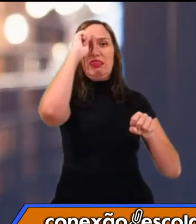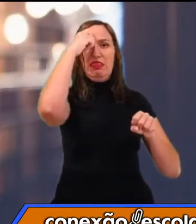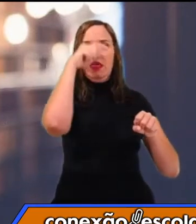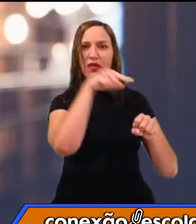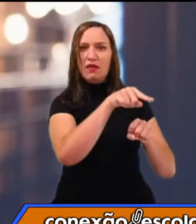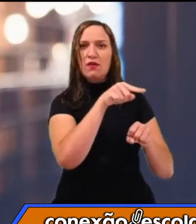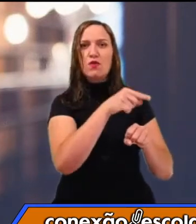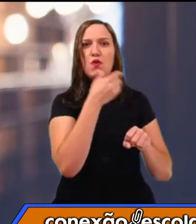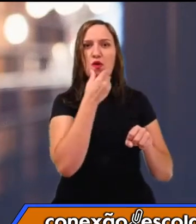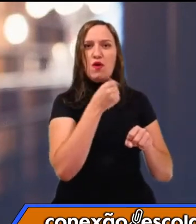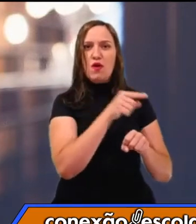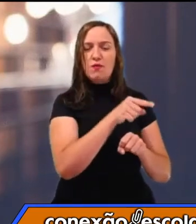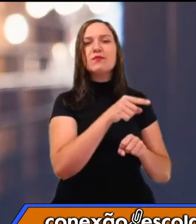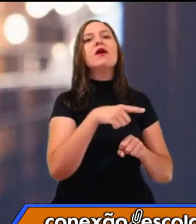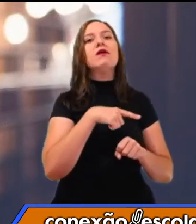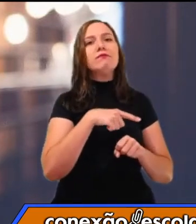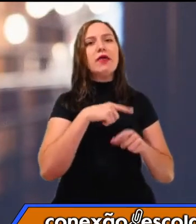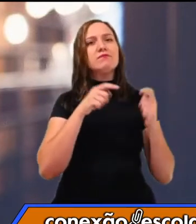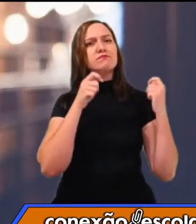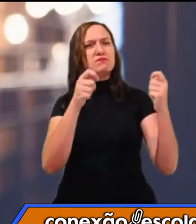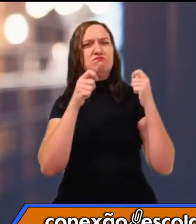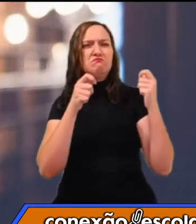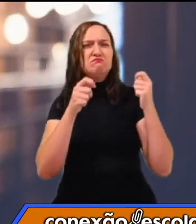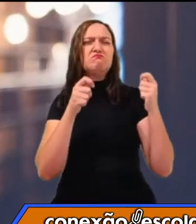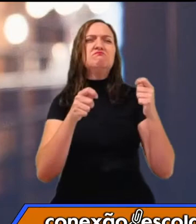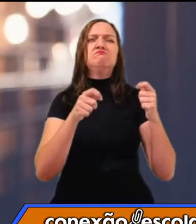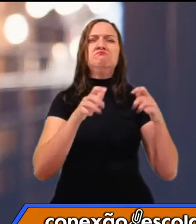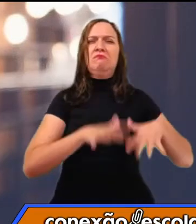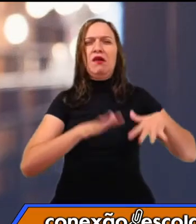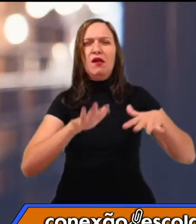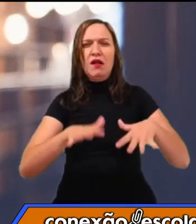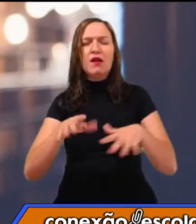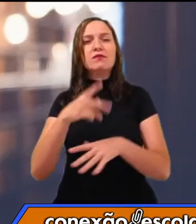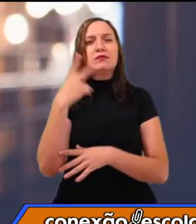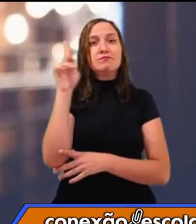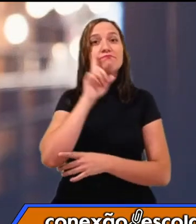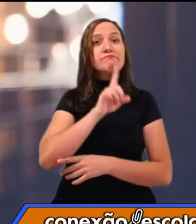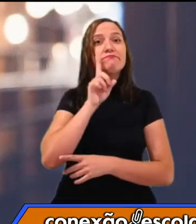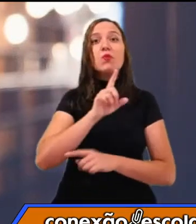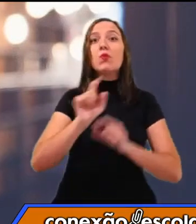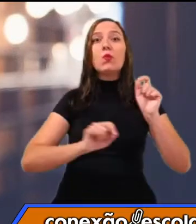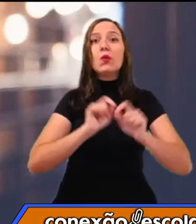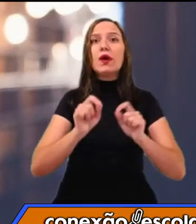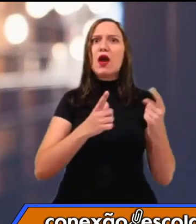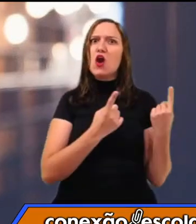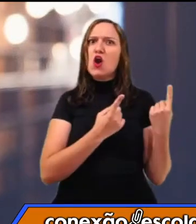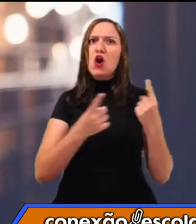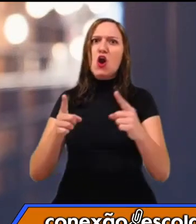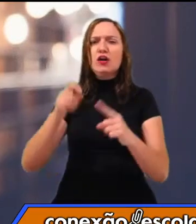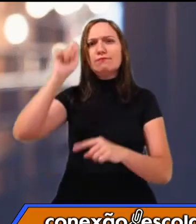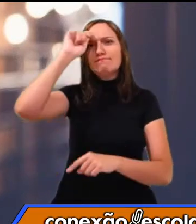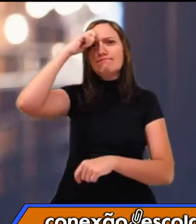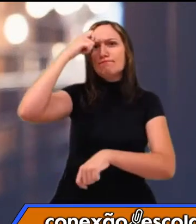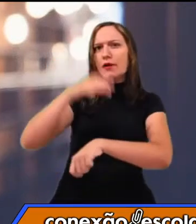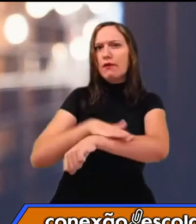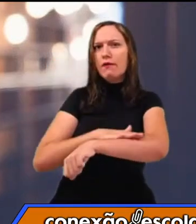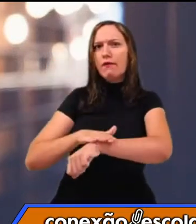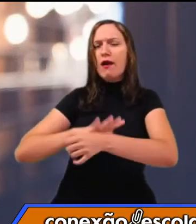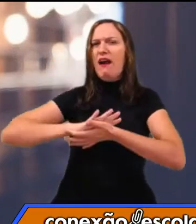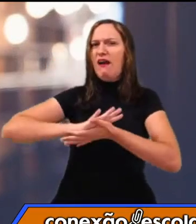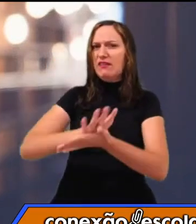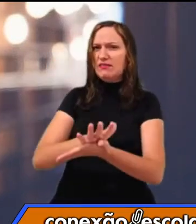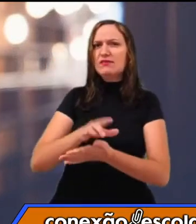manifestações nos Estados Unidos contra o racismo, né? E essas manifestações se espalharam pelo mundo